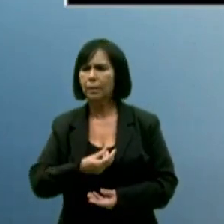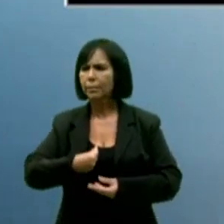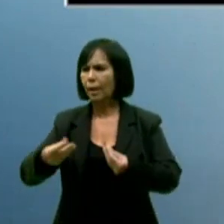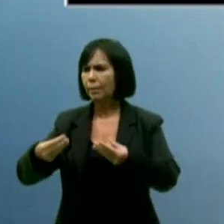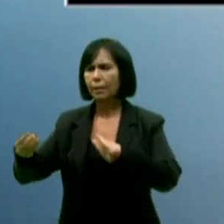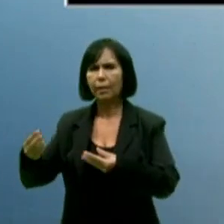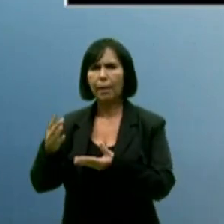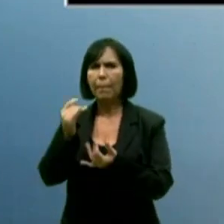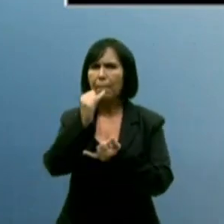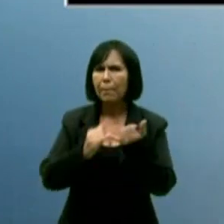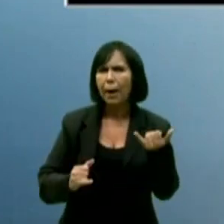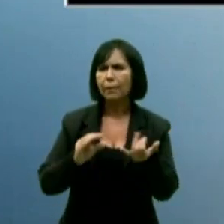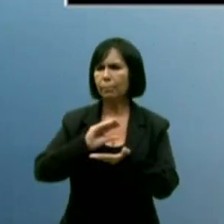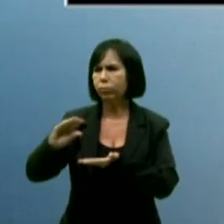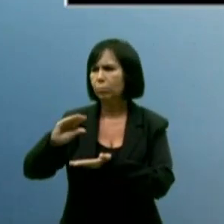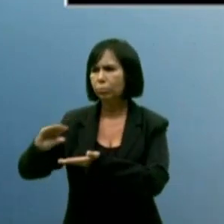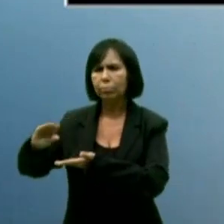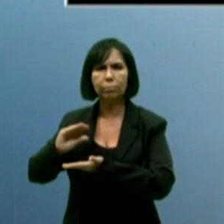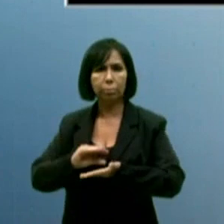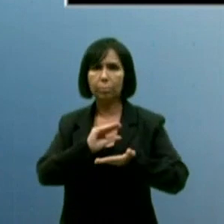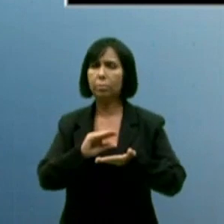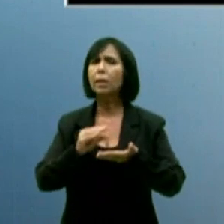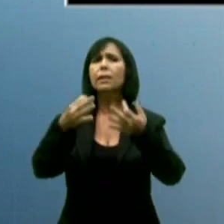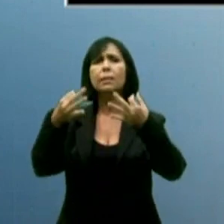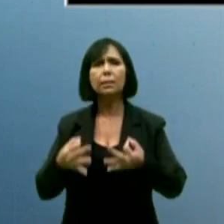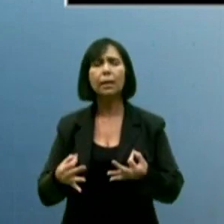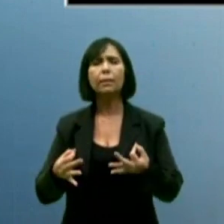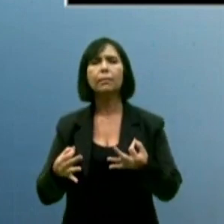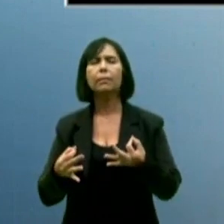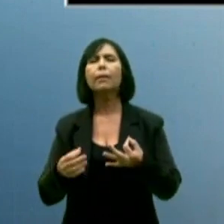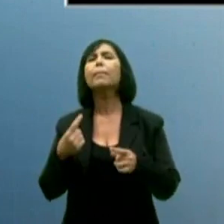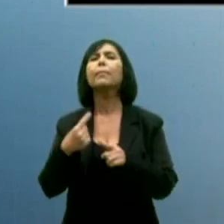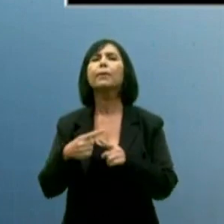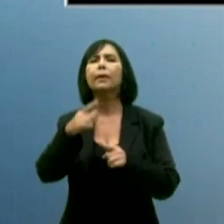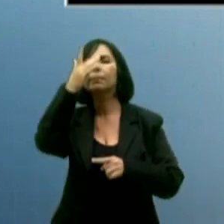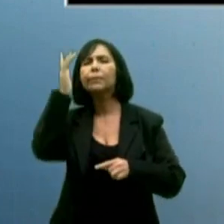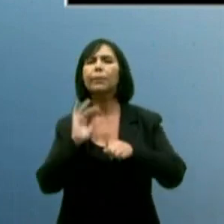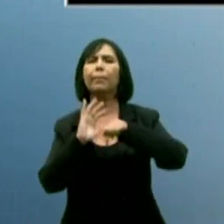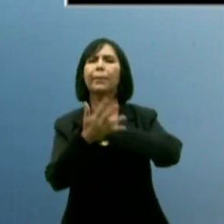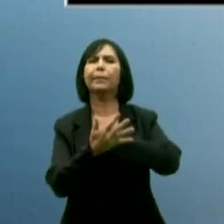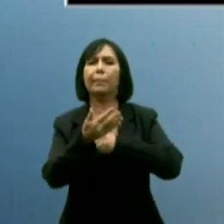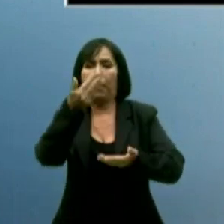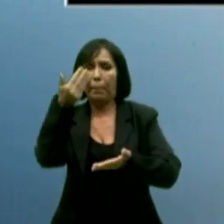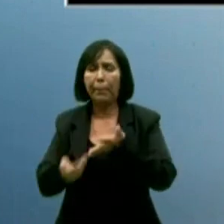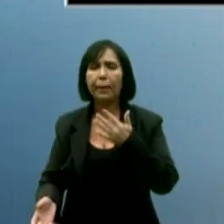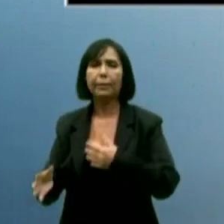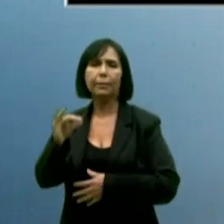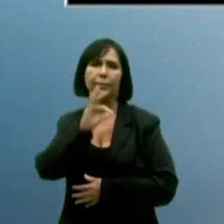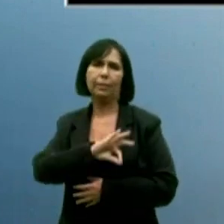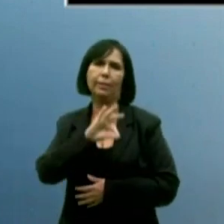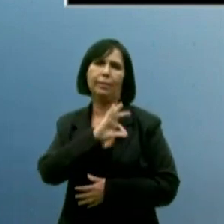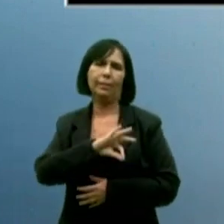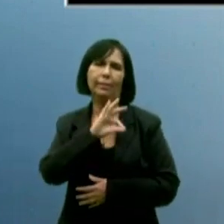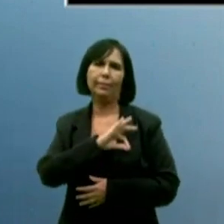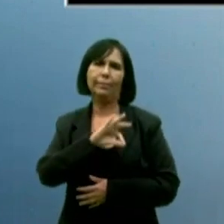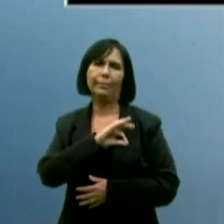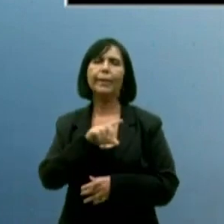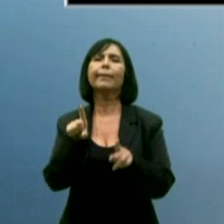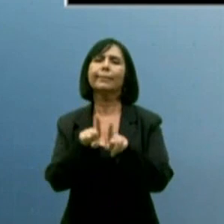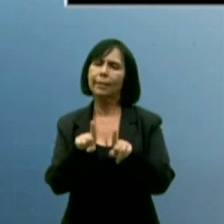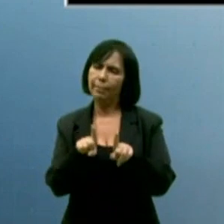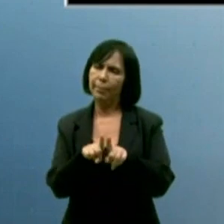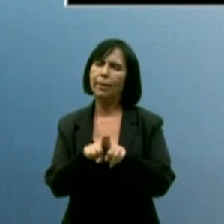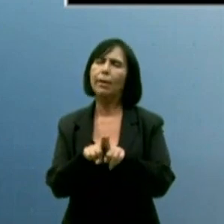parte do salário que estava recebendo. Não acho correto muita gente perder do dia para a noite 100% do que recebia. E votei a favor da criação do